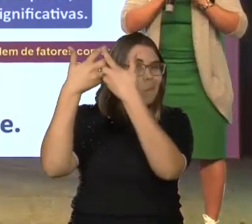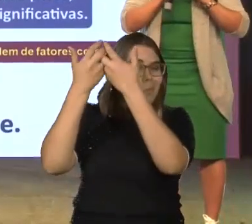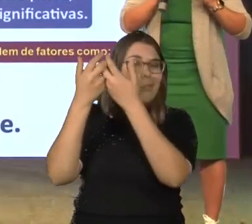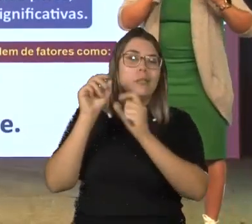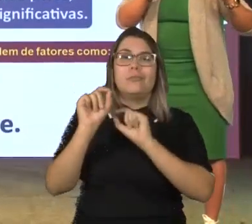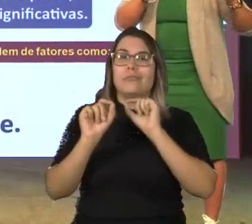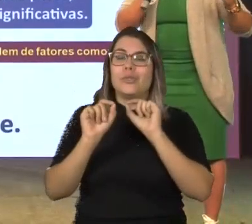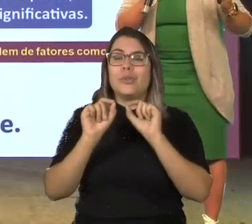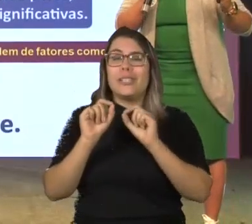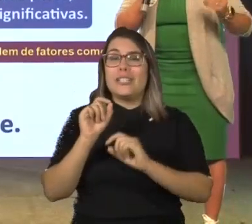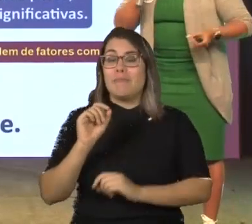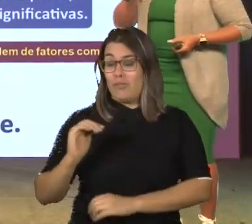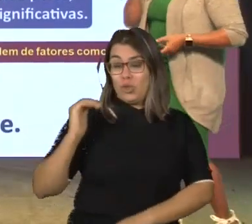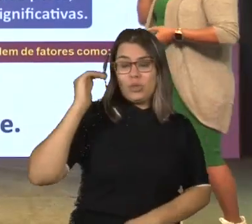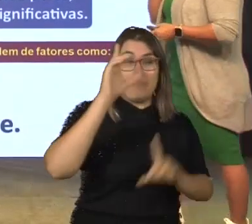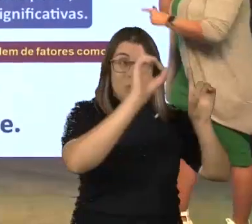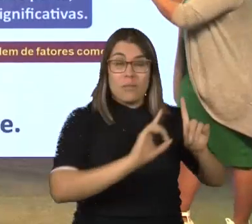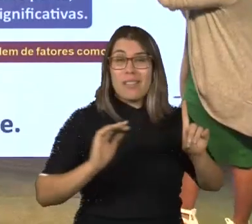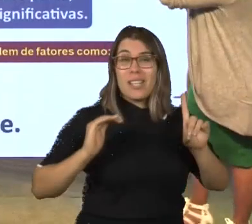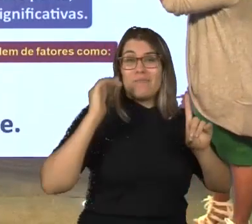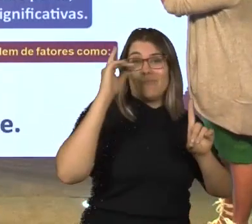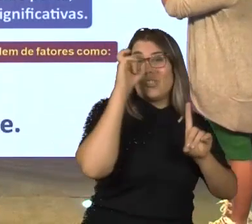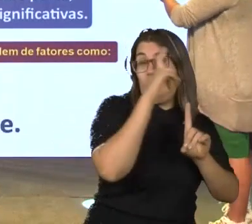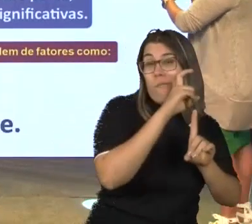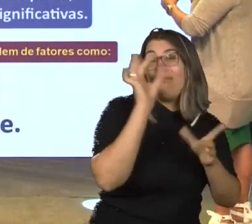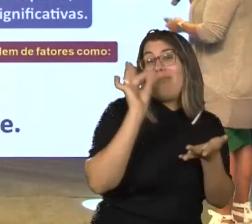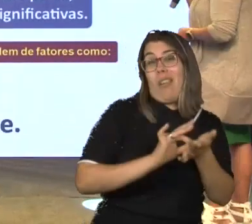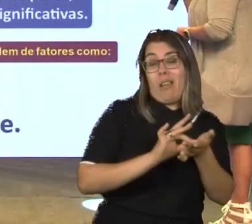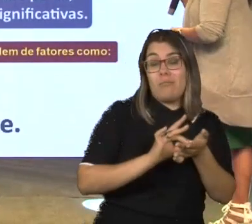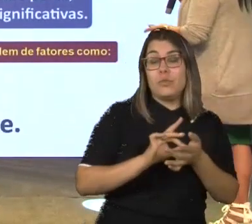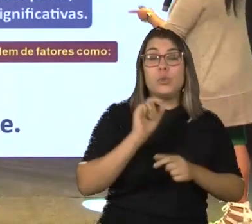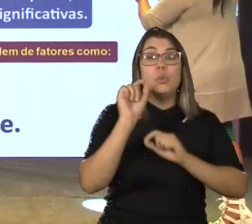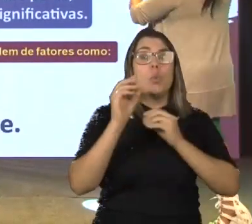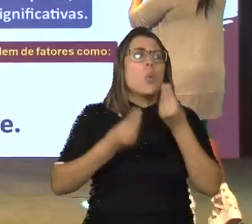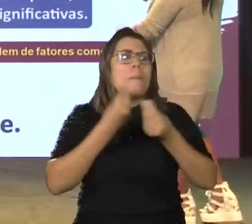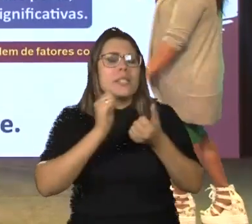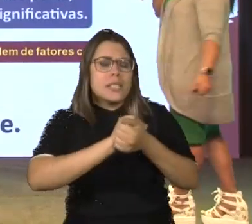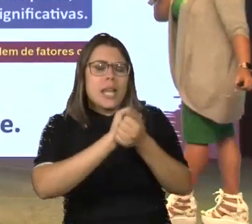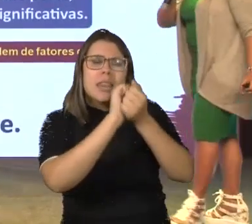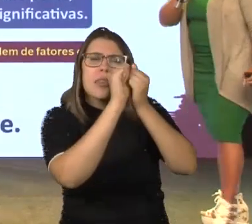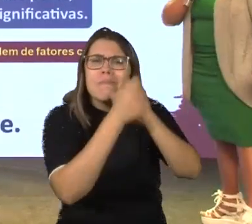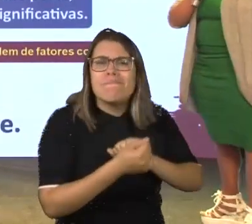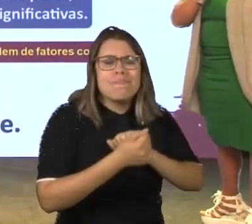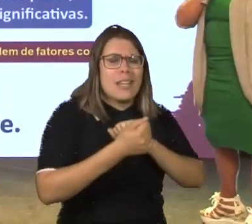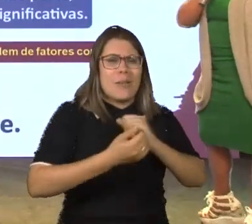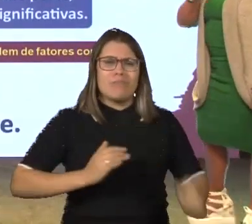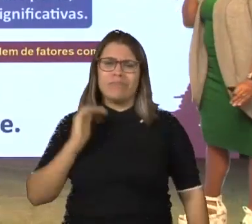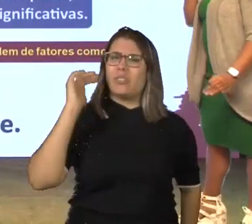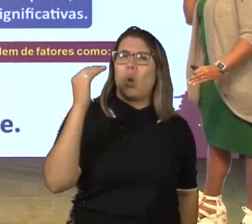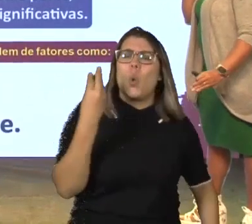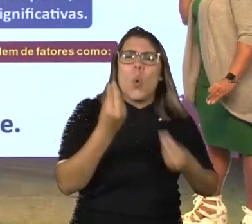falando de alta complexidade. Então, dentro do contexto de adaptação, adaptações de grande porte,